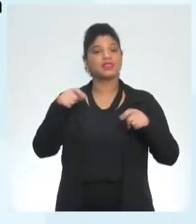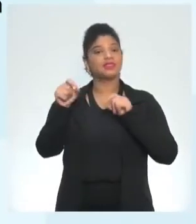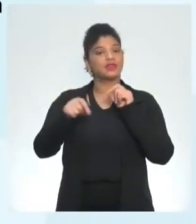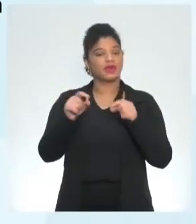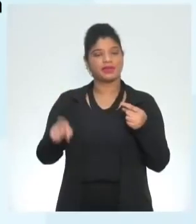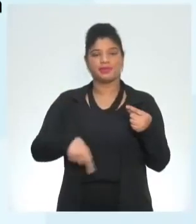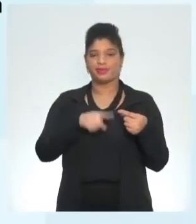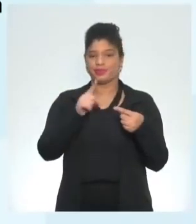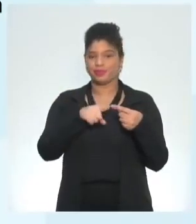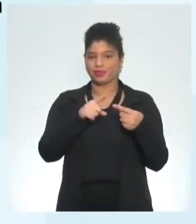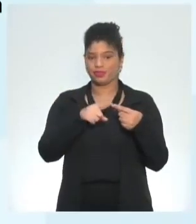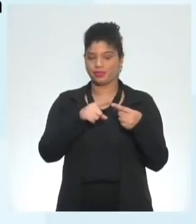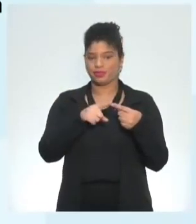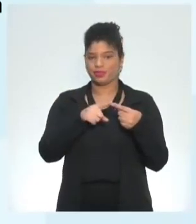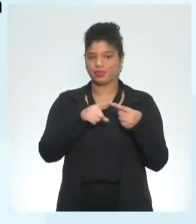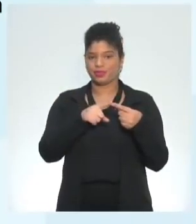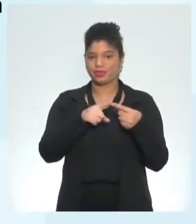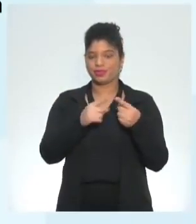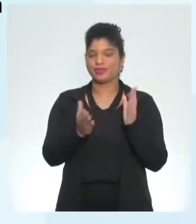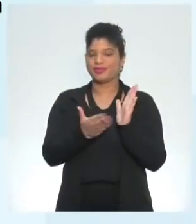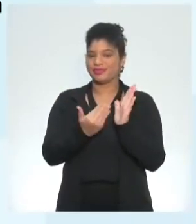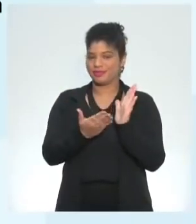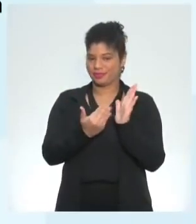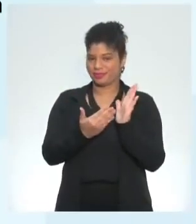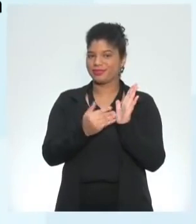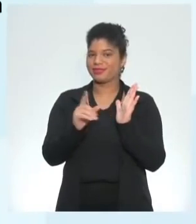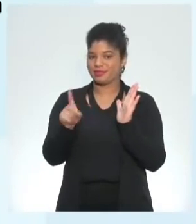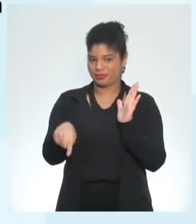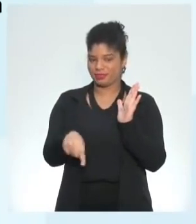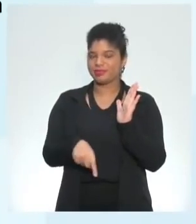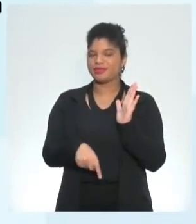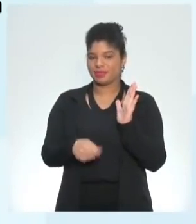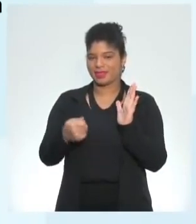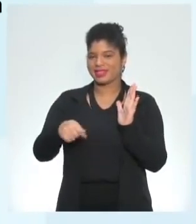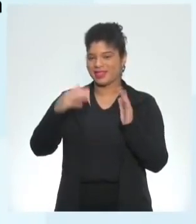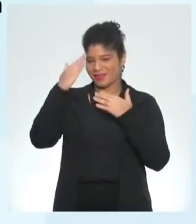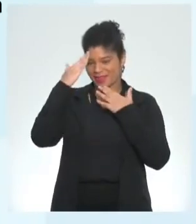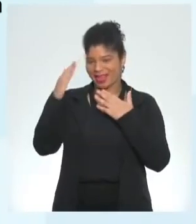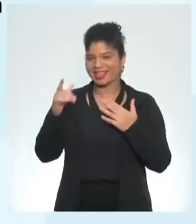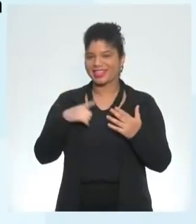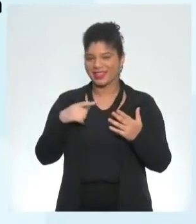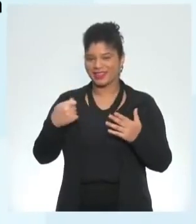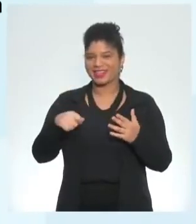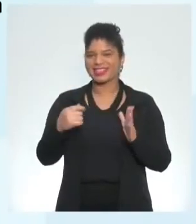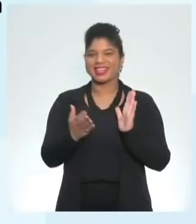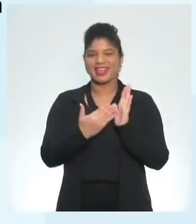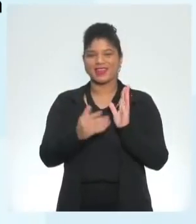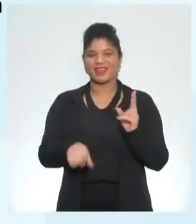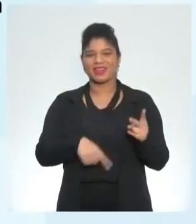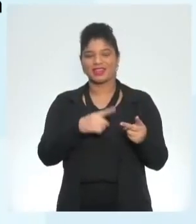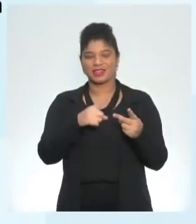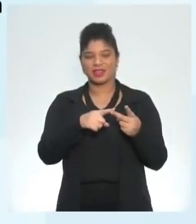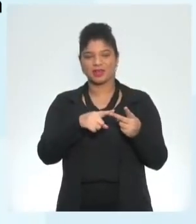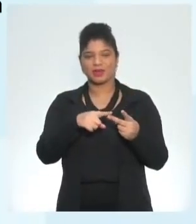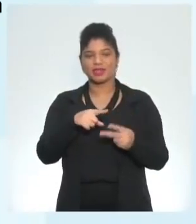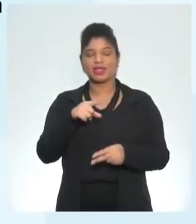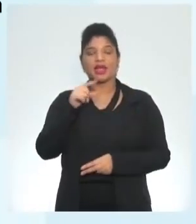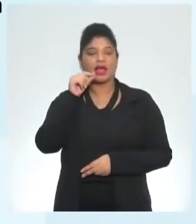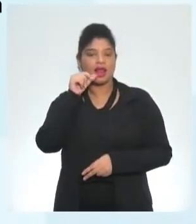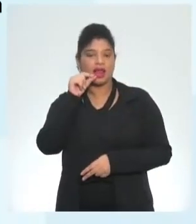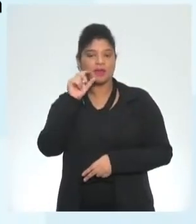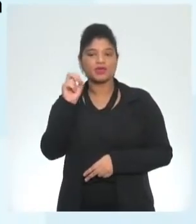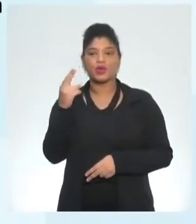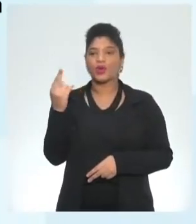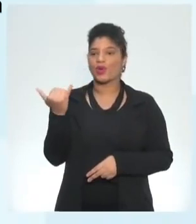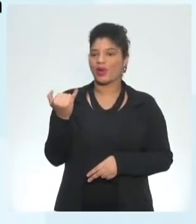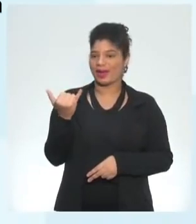your notebook yes thank you um seu caderno a pen or a pencil uma